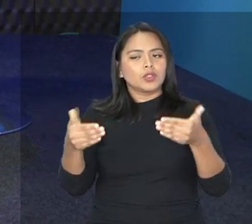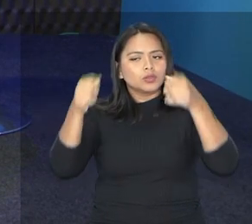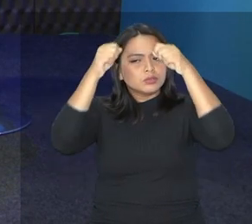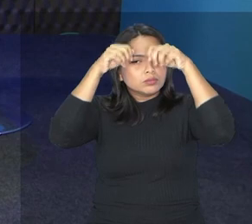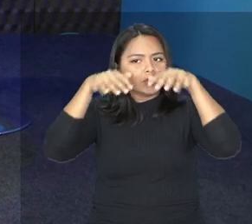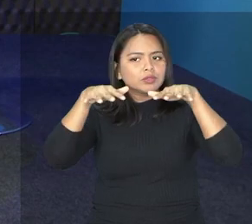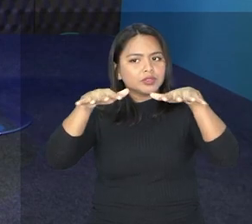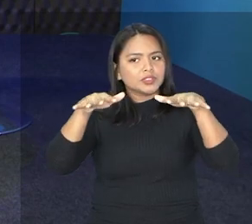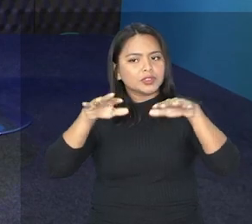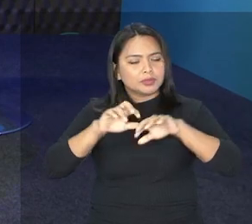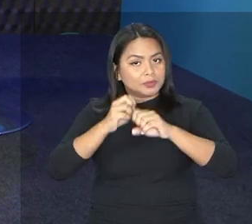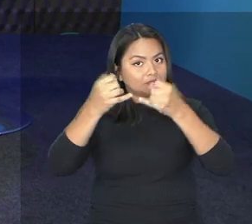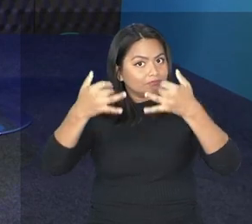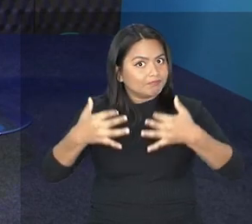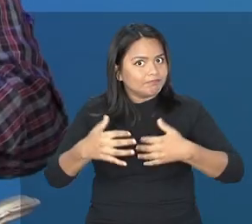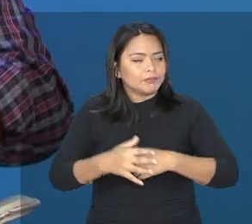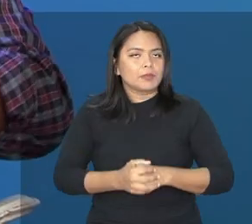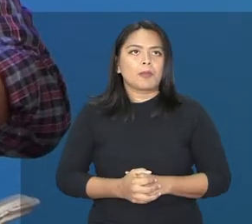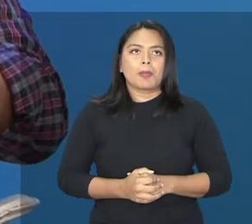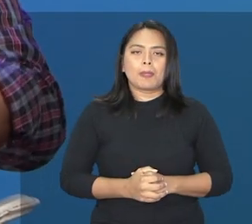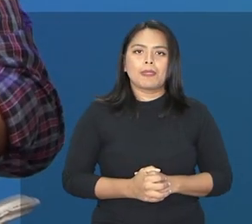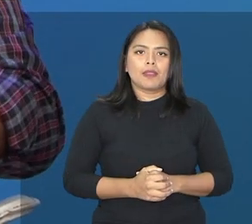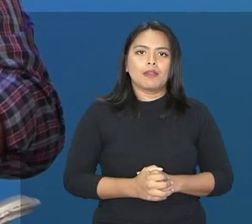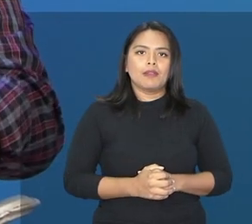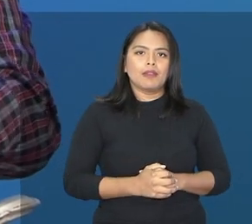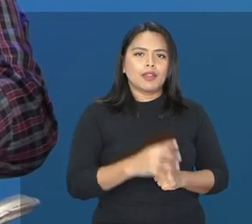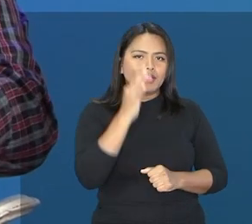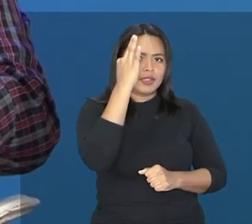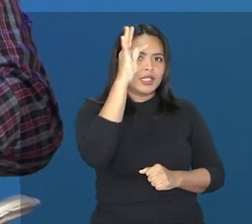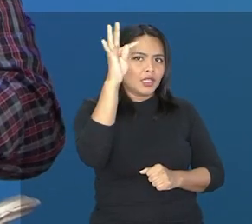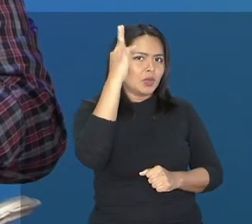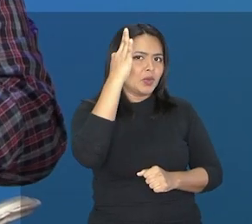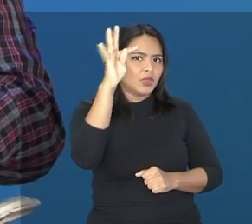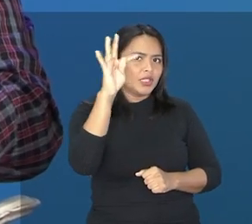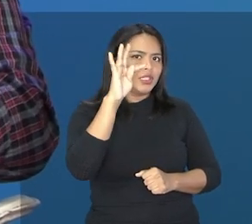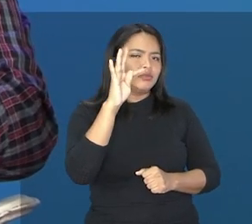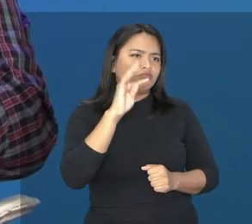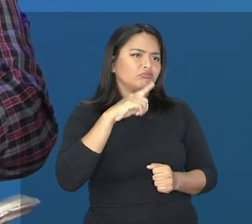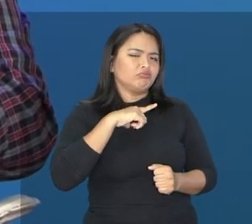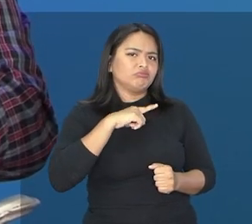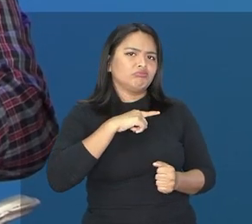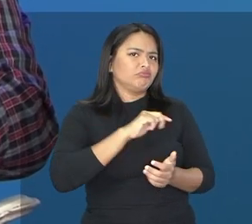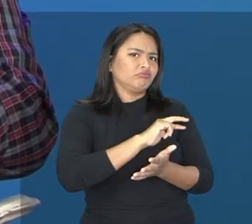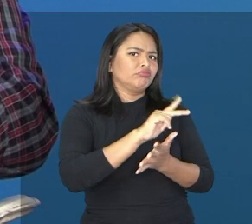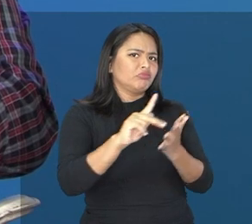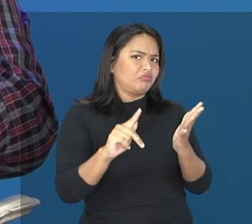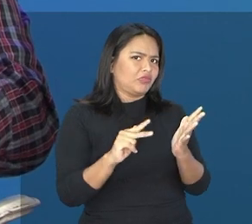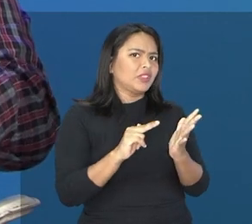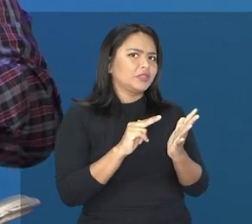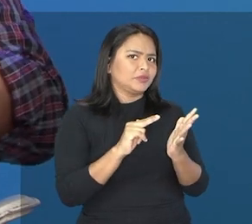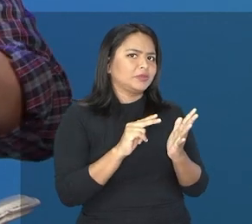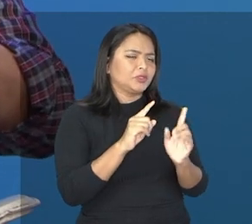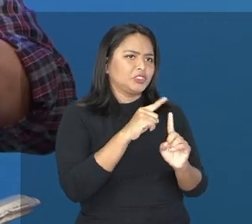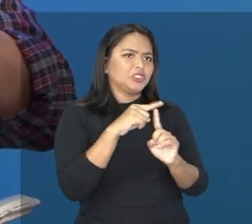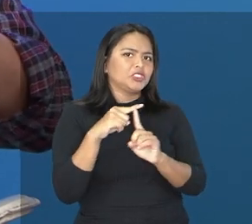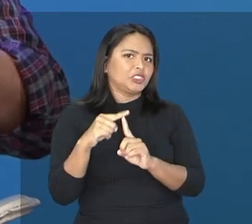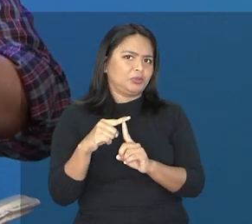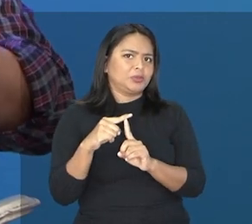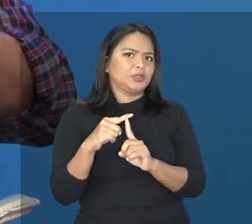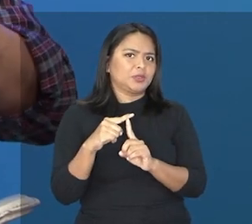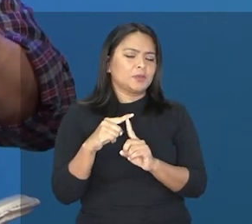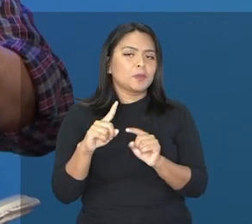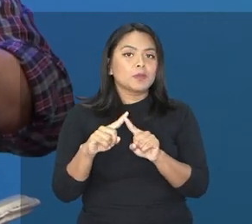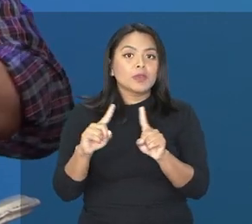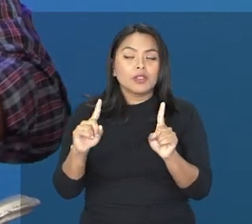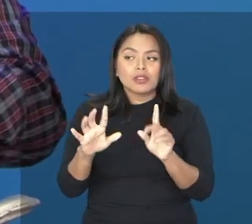clarear um pouco essa questão. A literatura, ela é muito divergente em relação a isso, mas para aquele